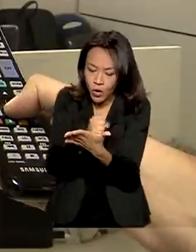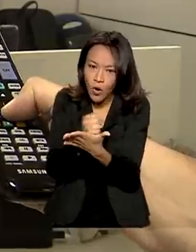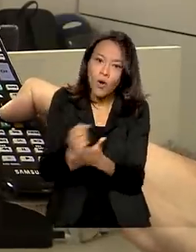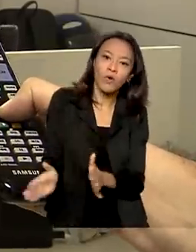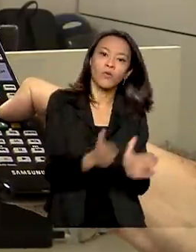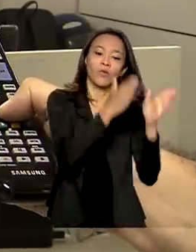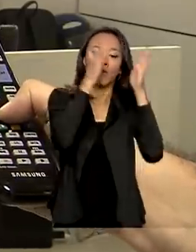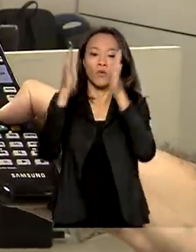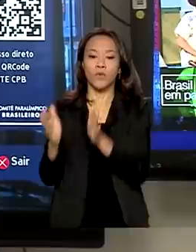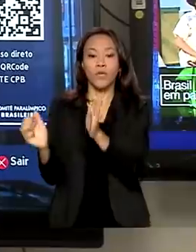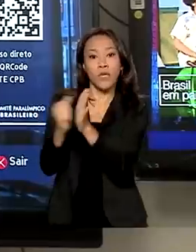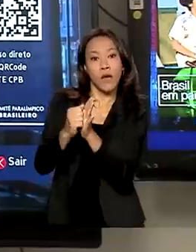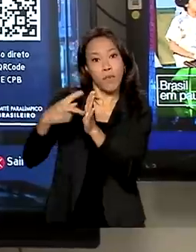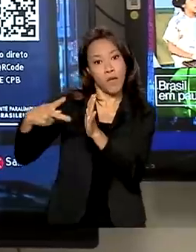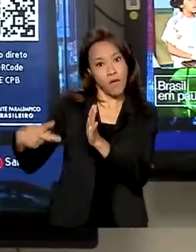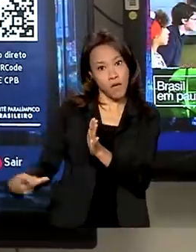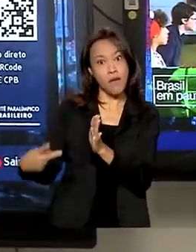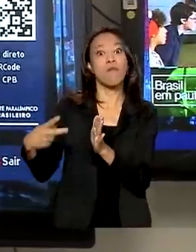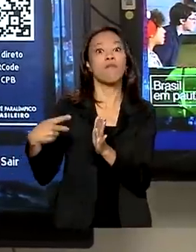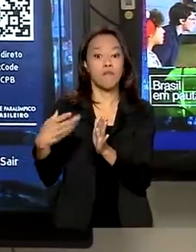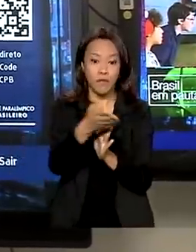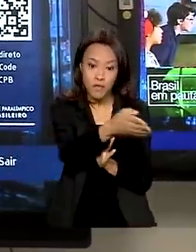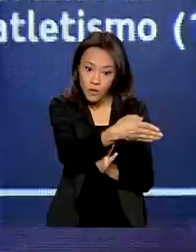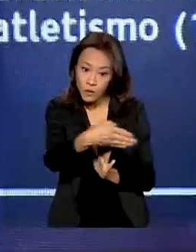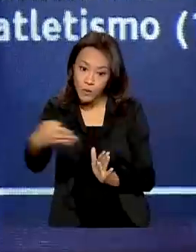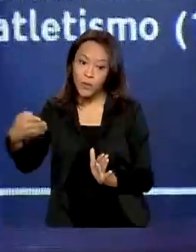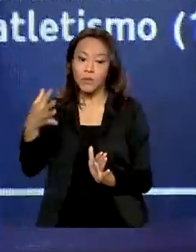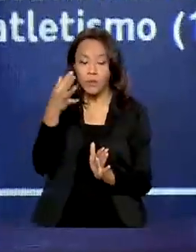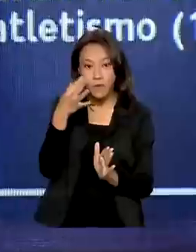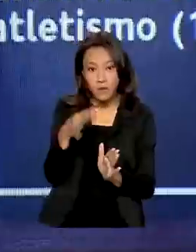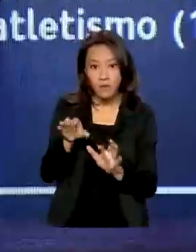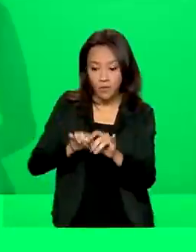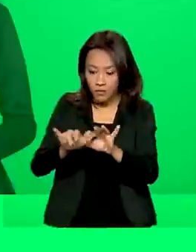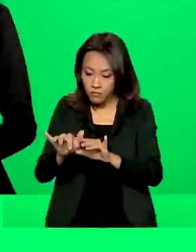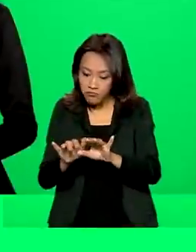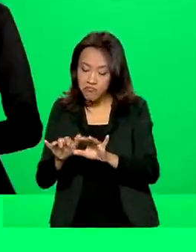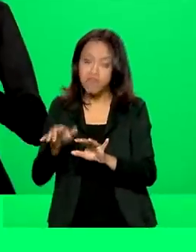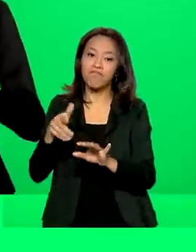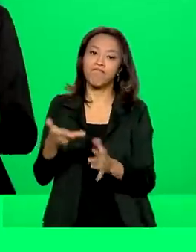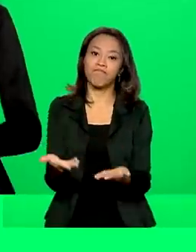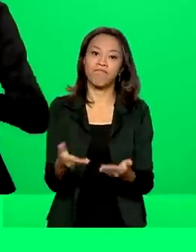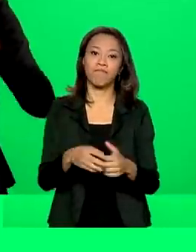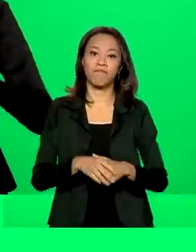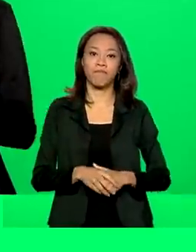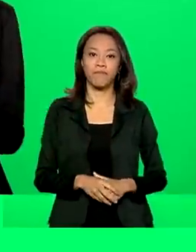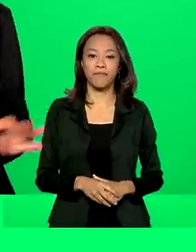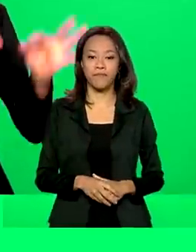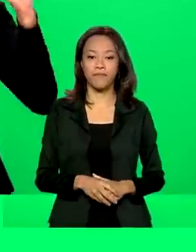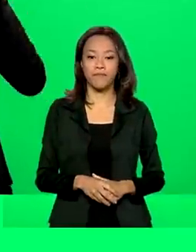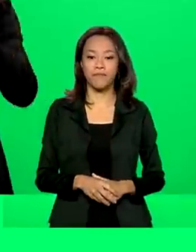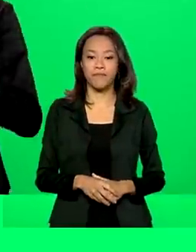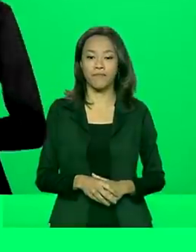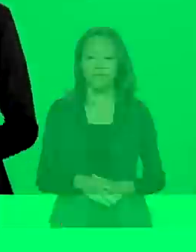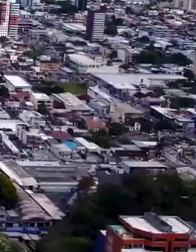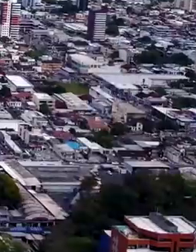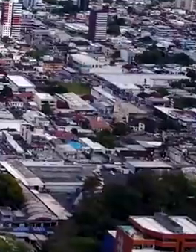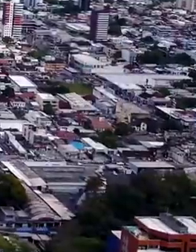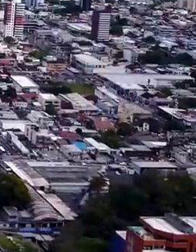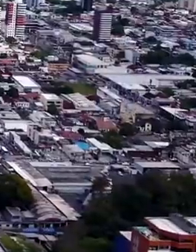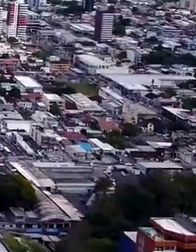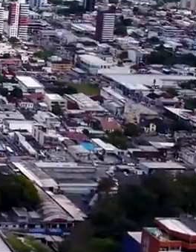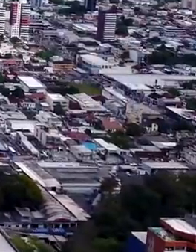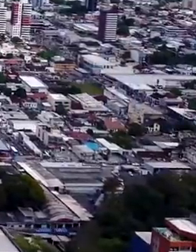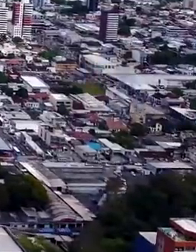e aplicativos em mídias física e digital. Livre para todos os públicos. Para